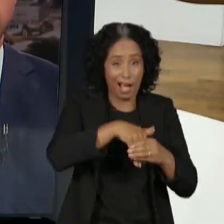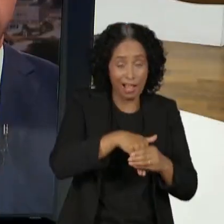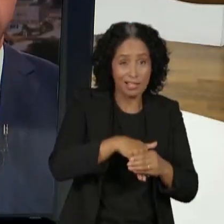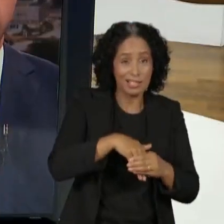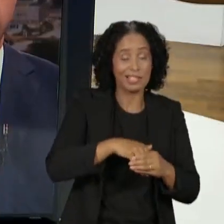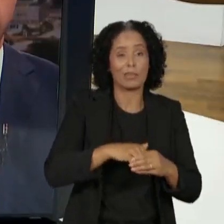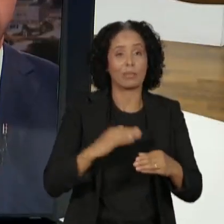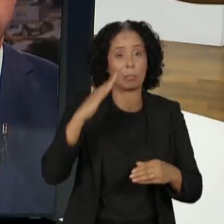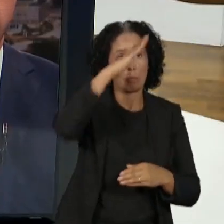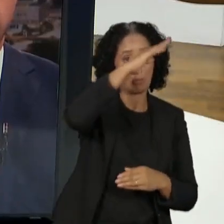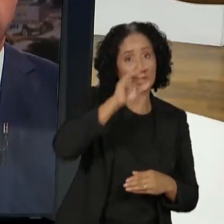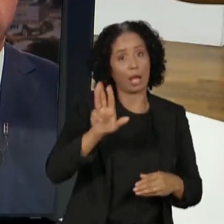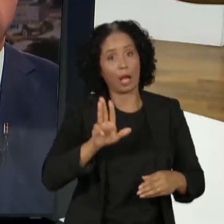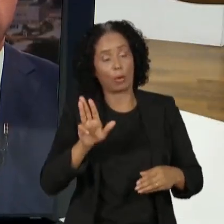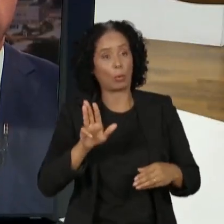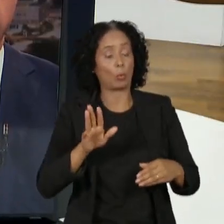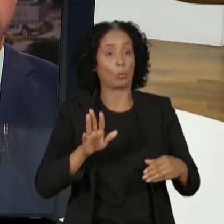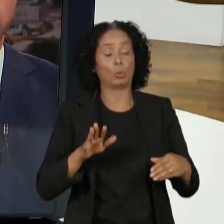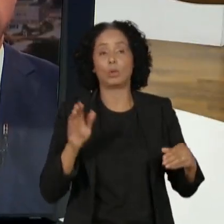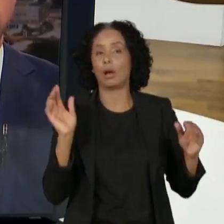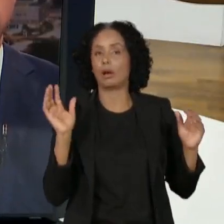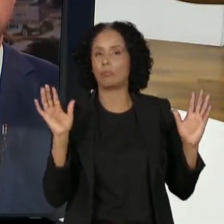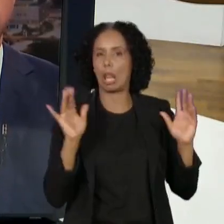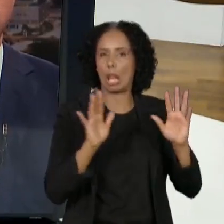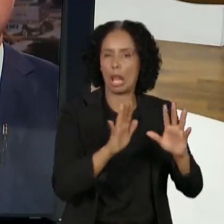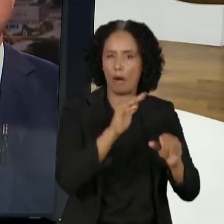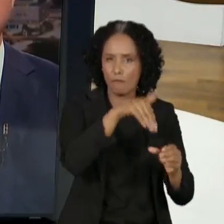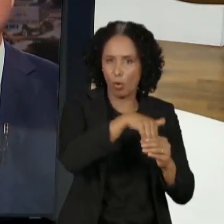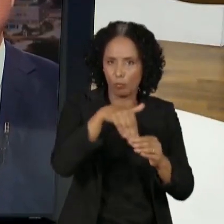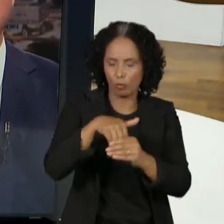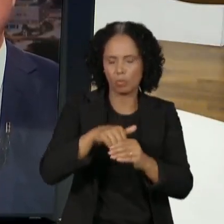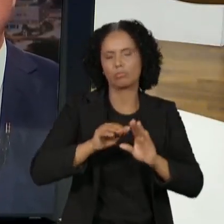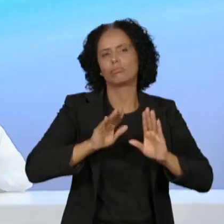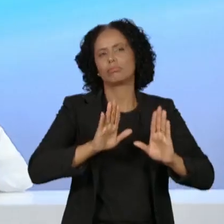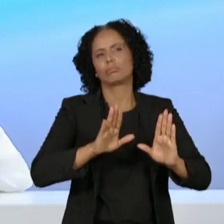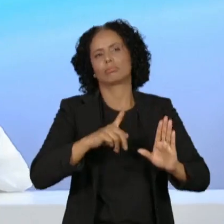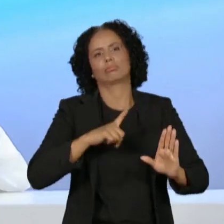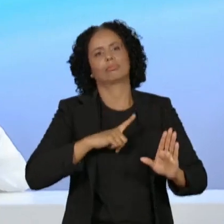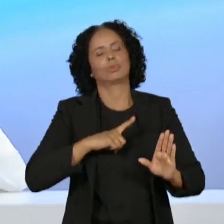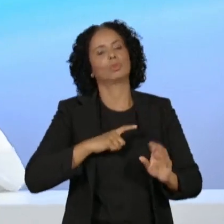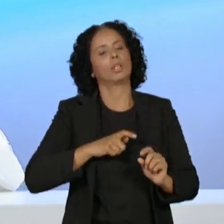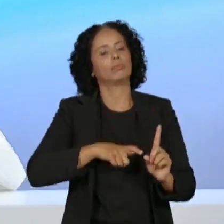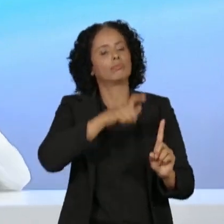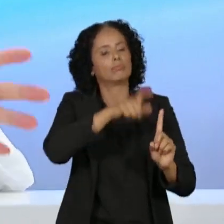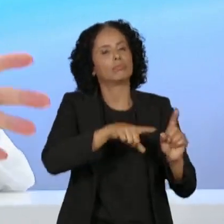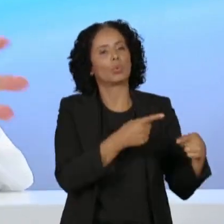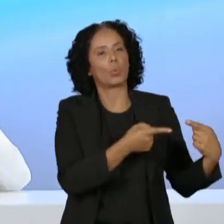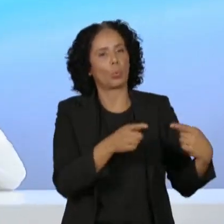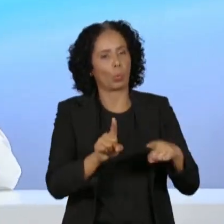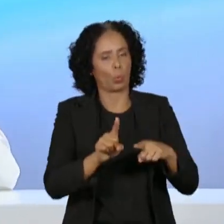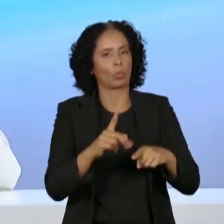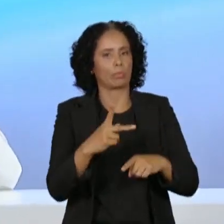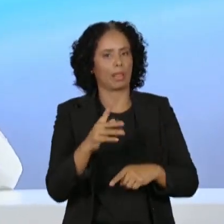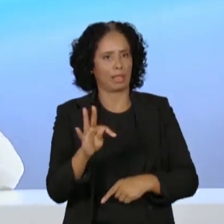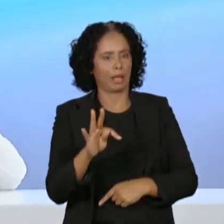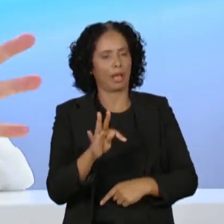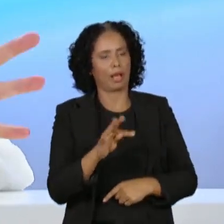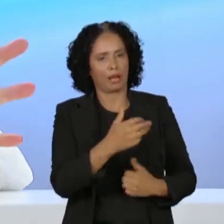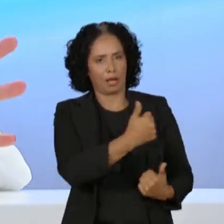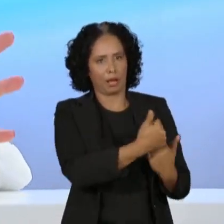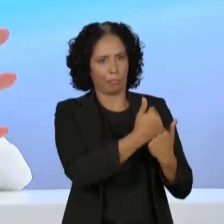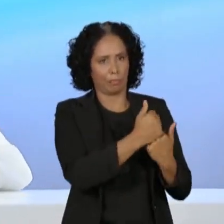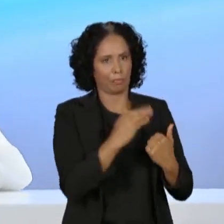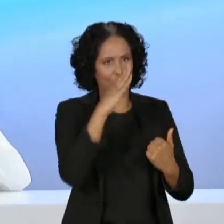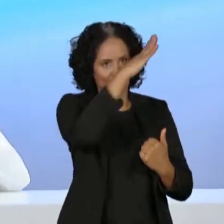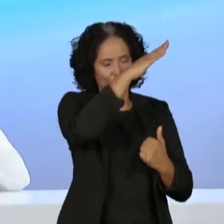o governo pretende dialogar com o eleitor do Bolsonaro, que é anti-PT, mas não é radical, não é